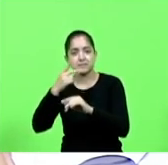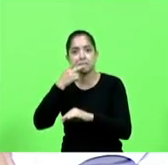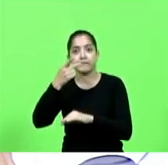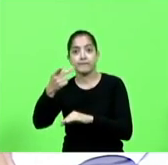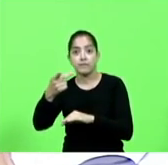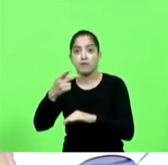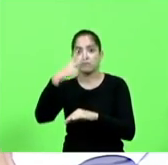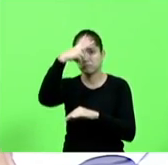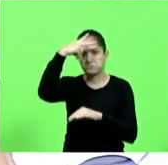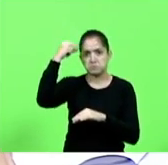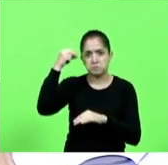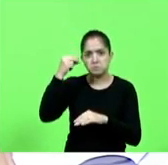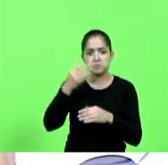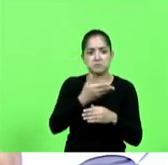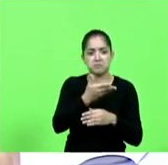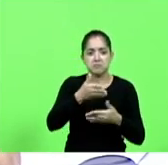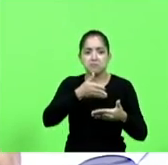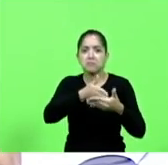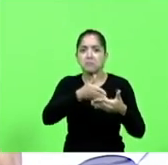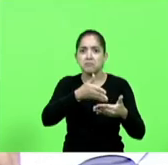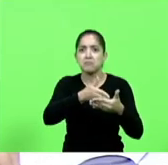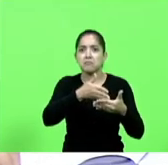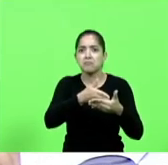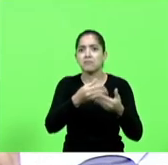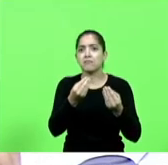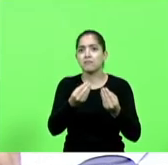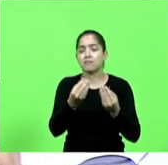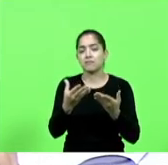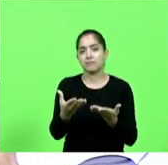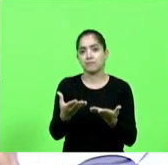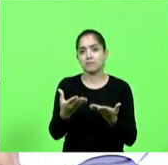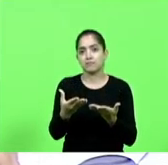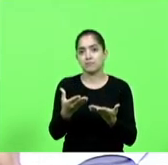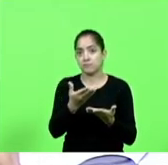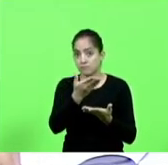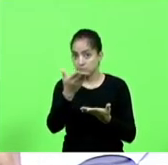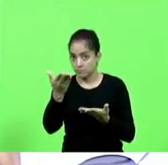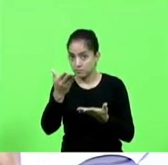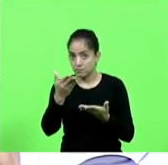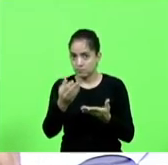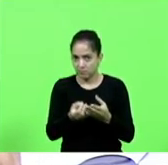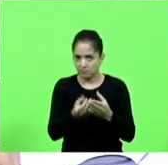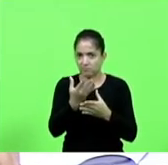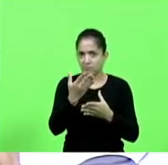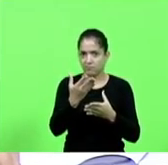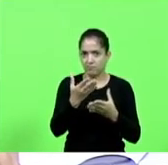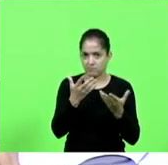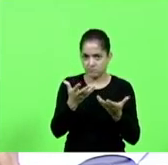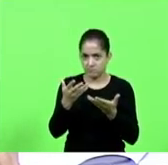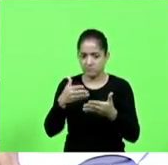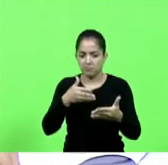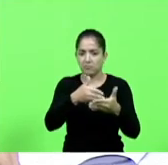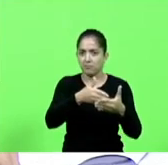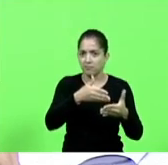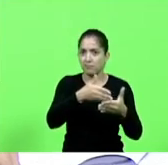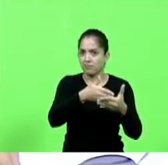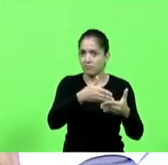prefeitos estão criando empecilho. Prefeito Juarez Ponticelli, o senhor está criando empecilho para o governador, é isso?